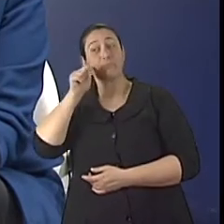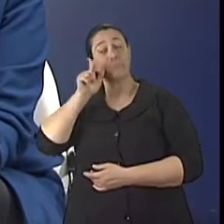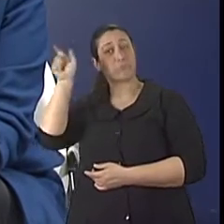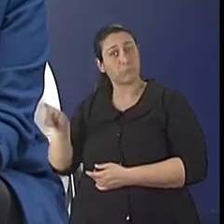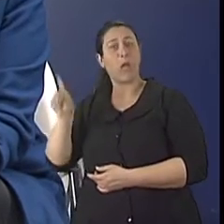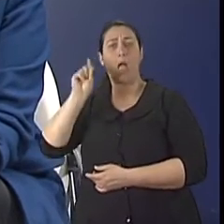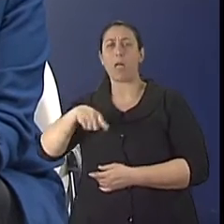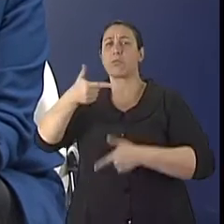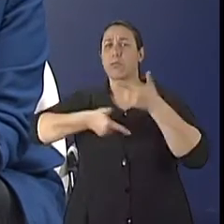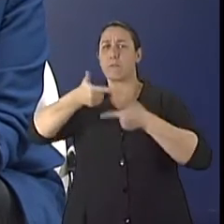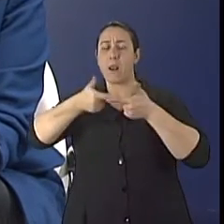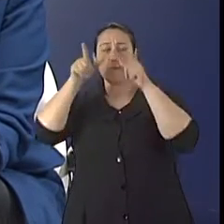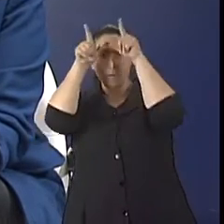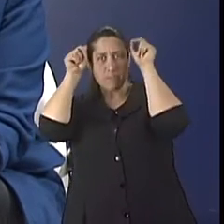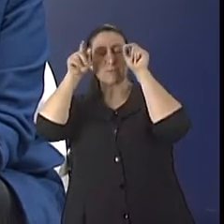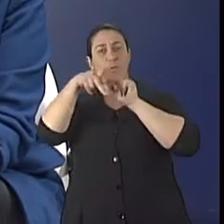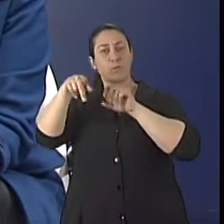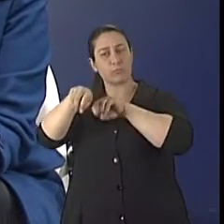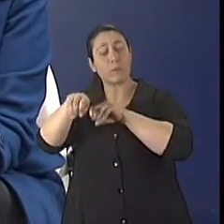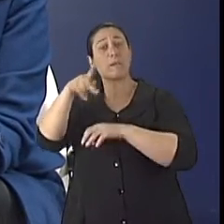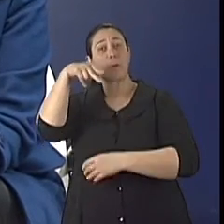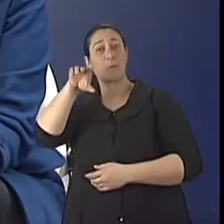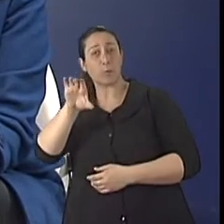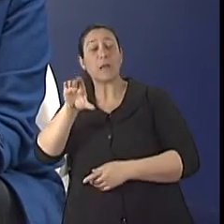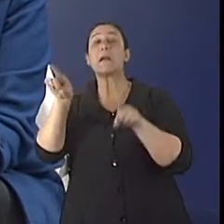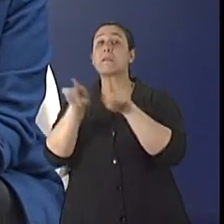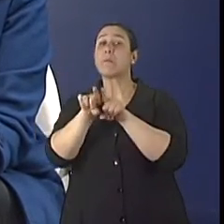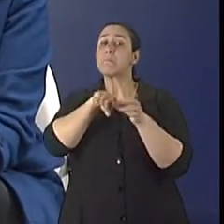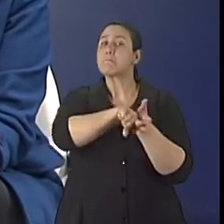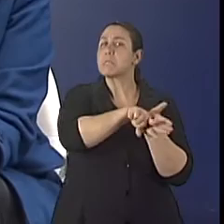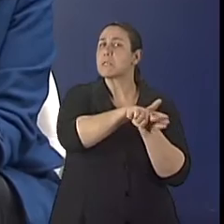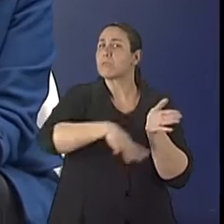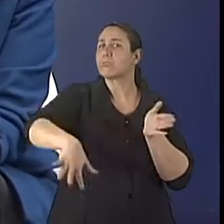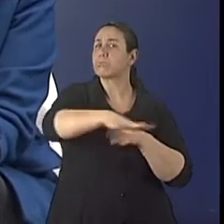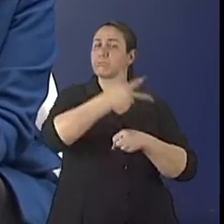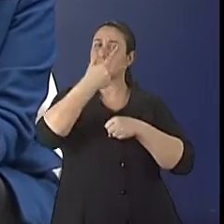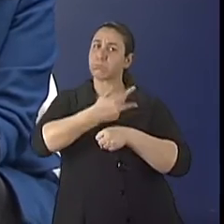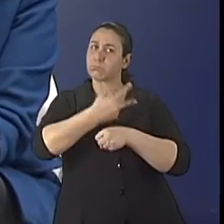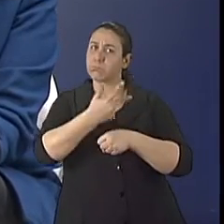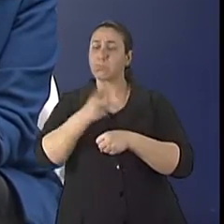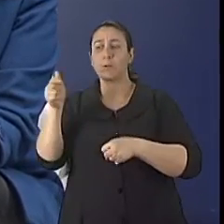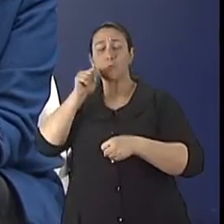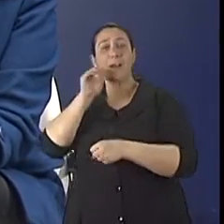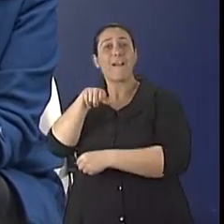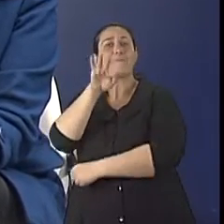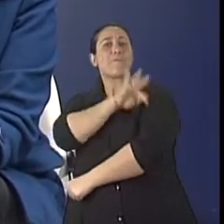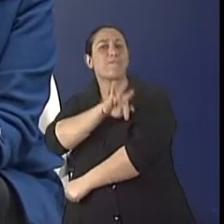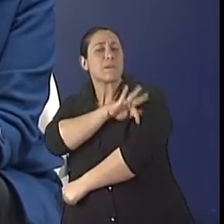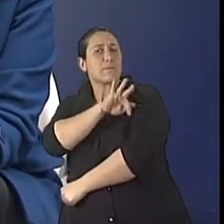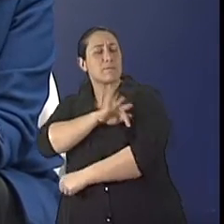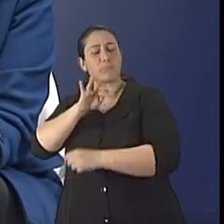com especialidade em farmácia e gerontologia. Nós duas aqui, gerontólogas, né? Sobre o uso